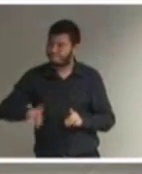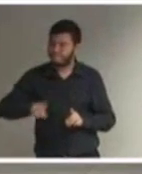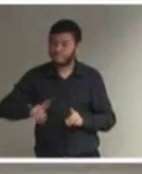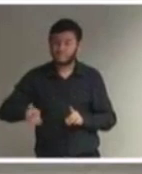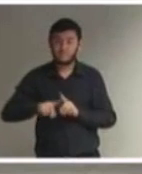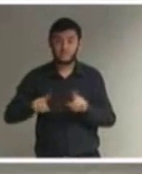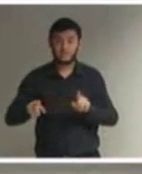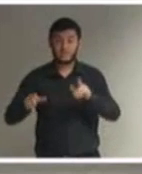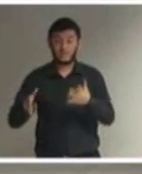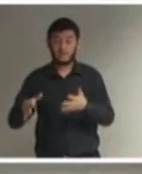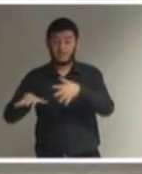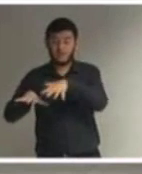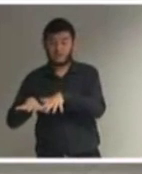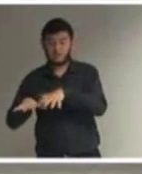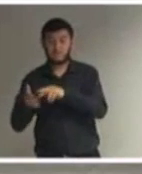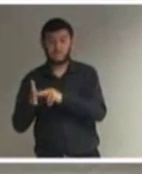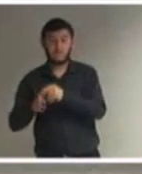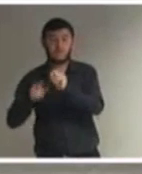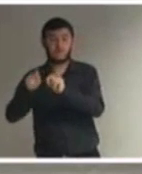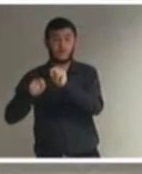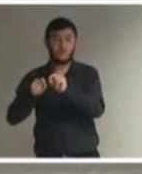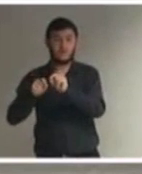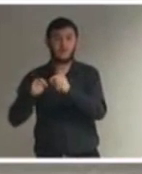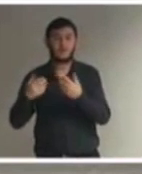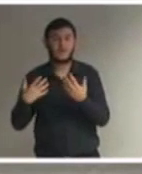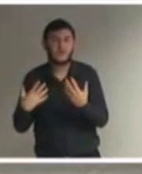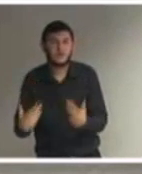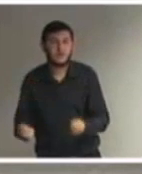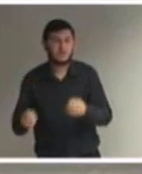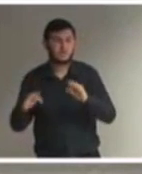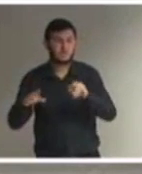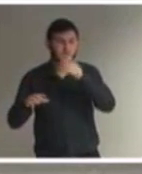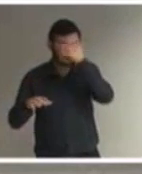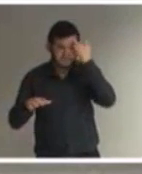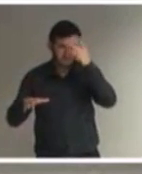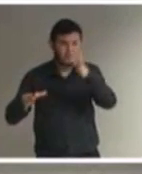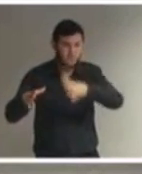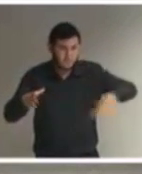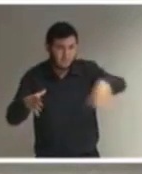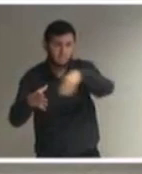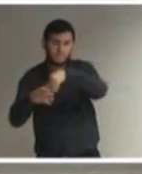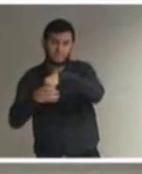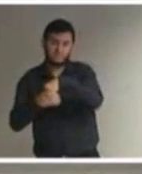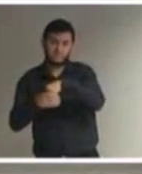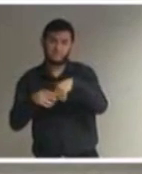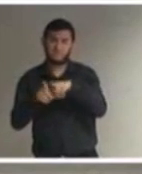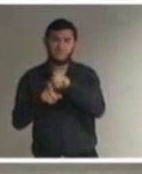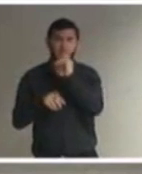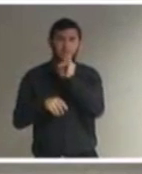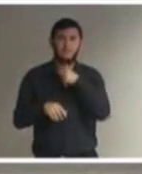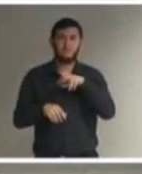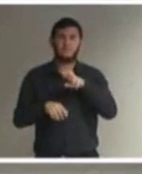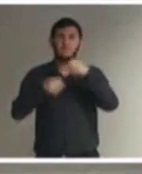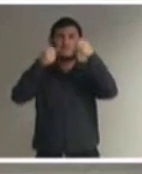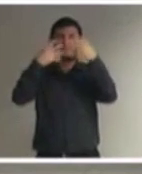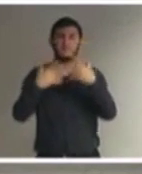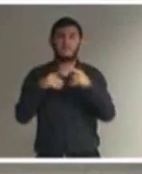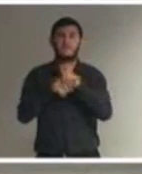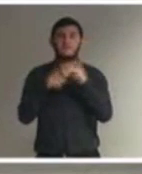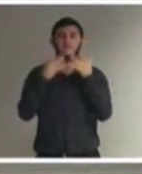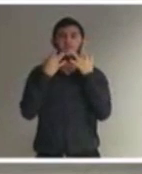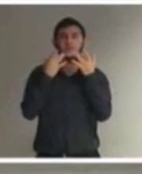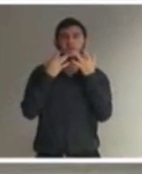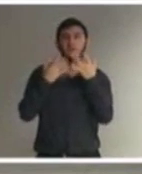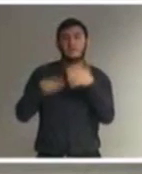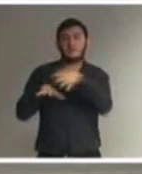congrega a diversidade, é o que recebe todas as pessoas. Então, se a gente for falar numa peça de teatro inclusiva, mas a peça for só